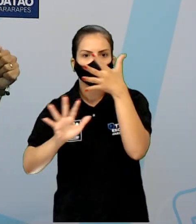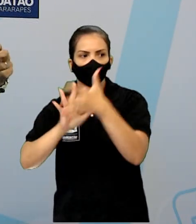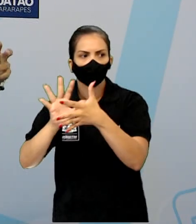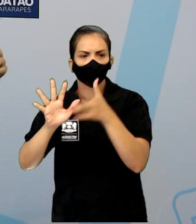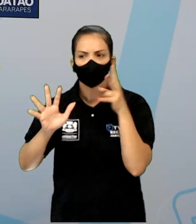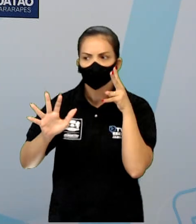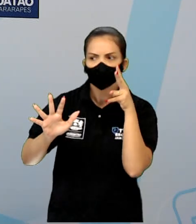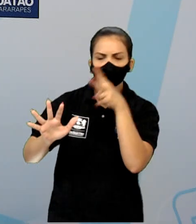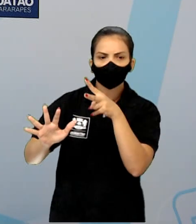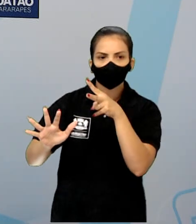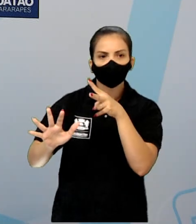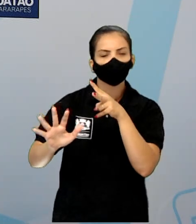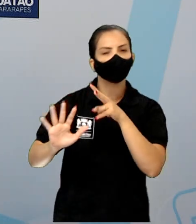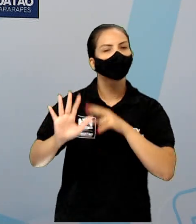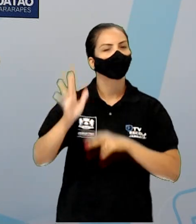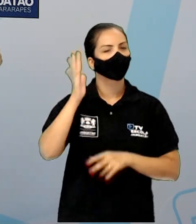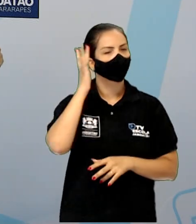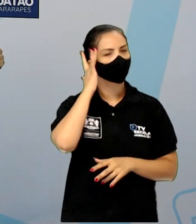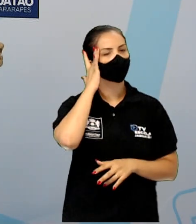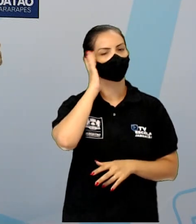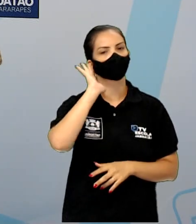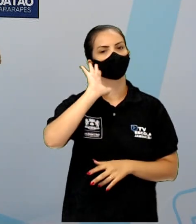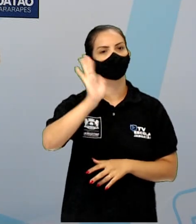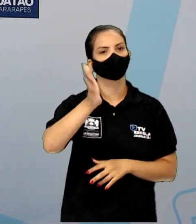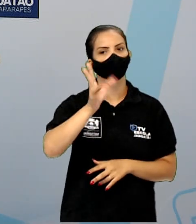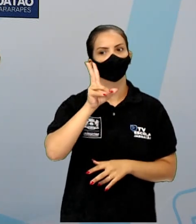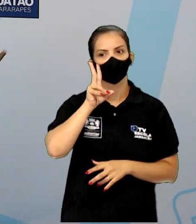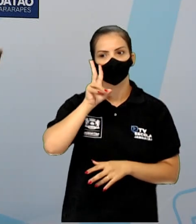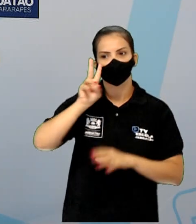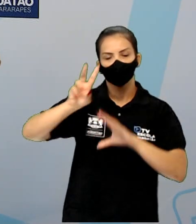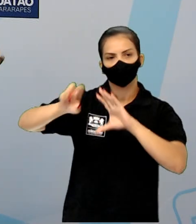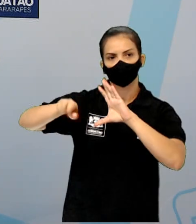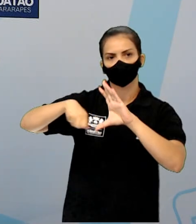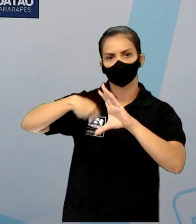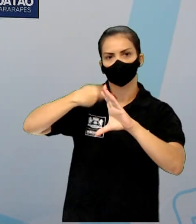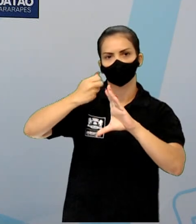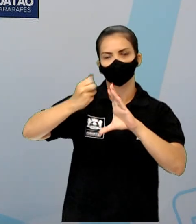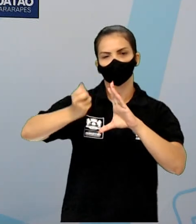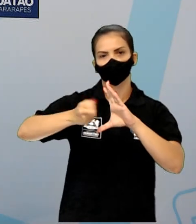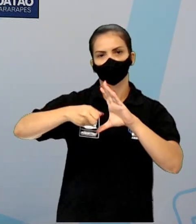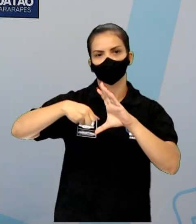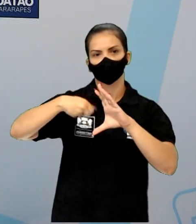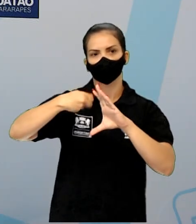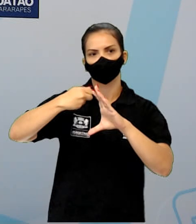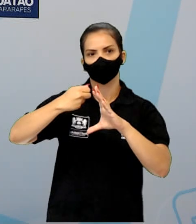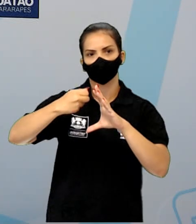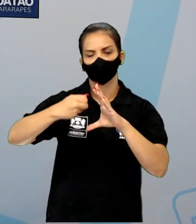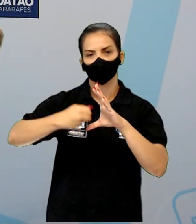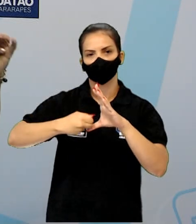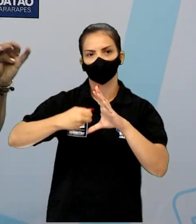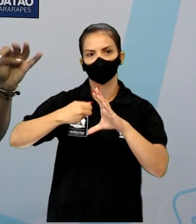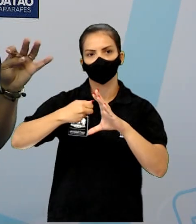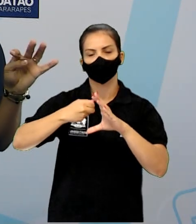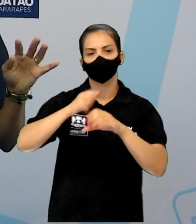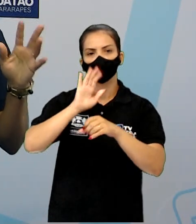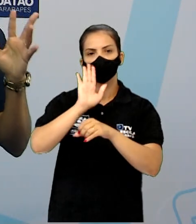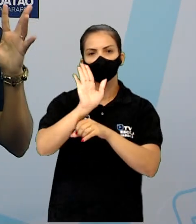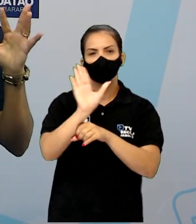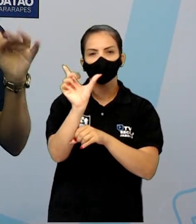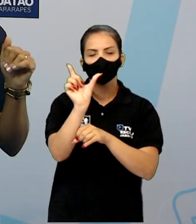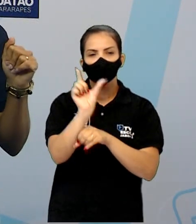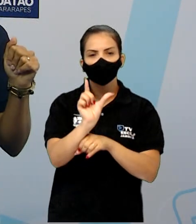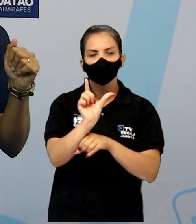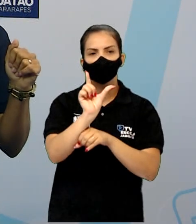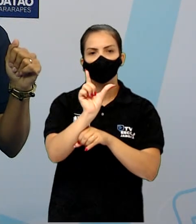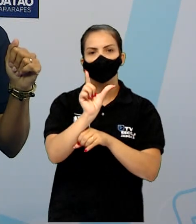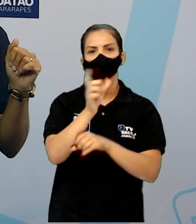Eu acho que já. Vamos assistir este vídeo. É um trelezinho de um filme e que